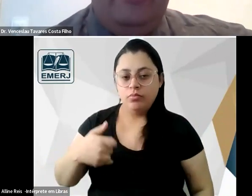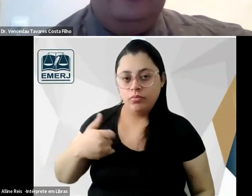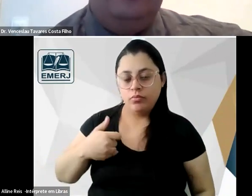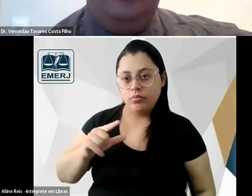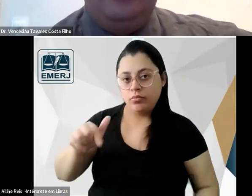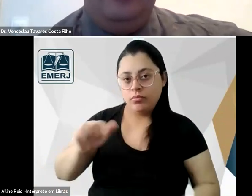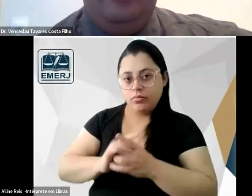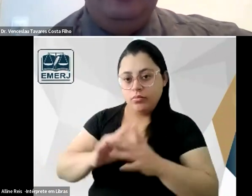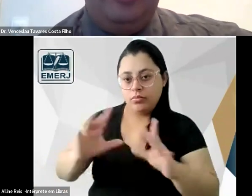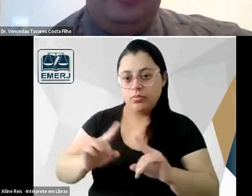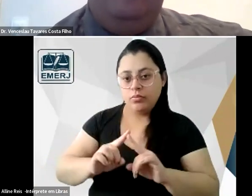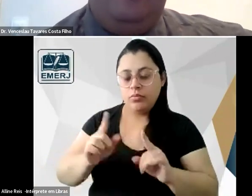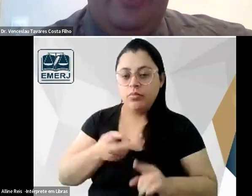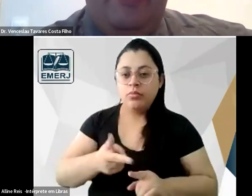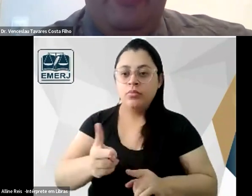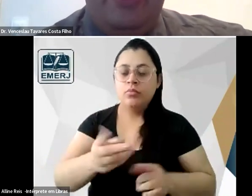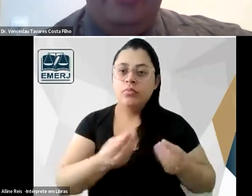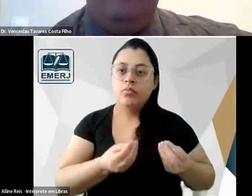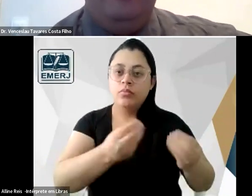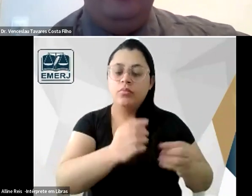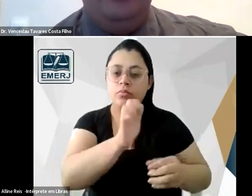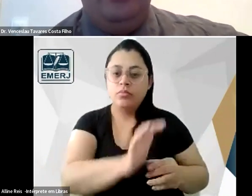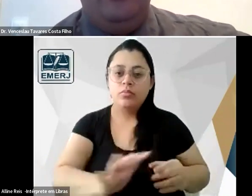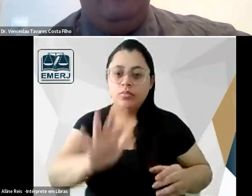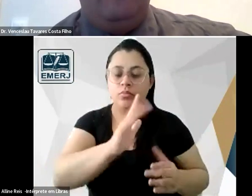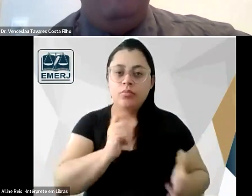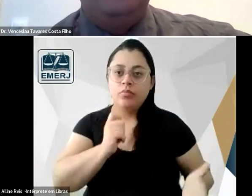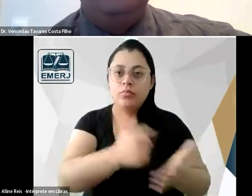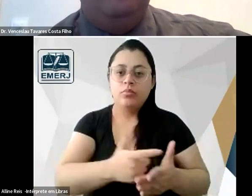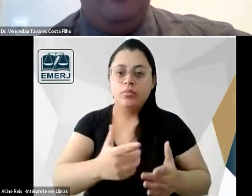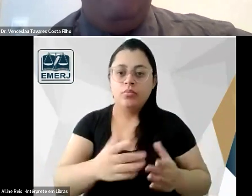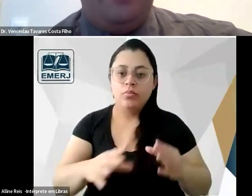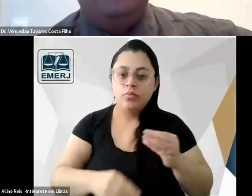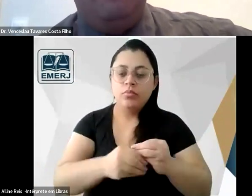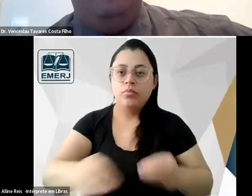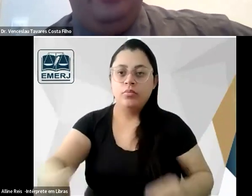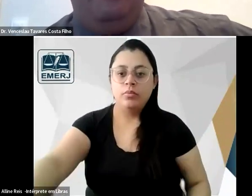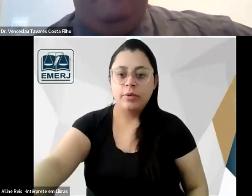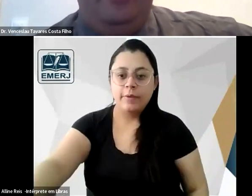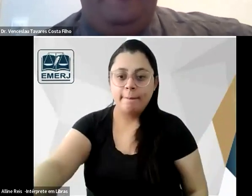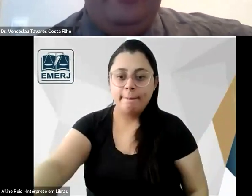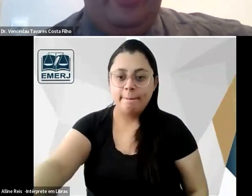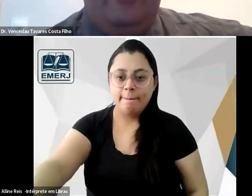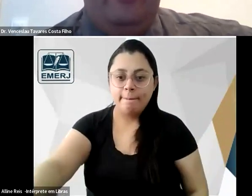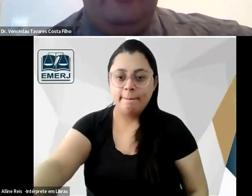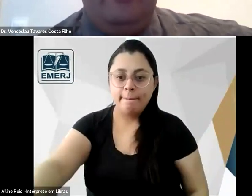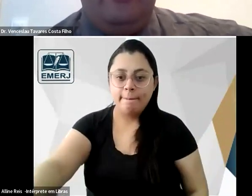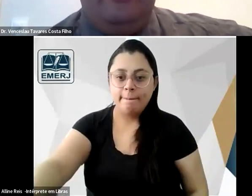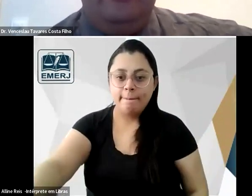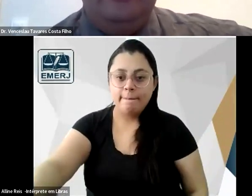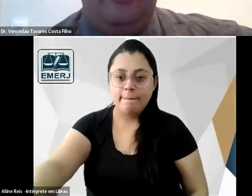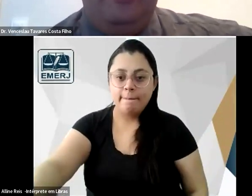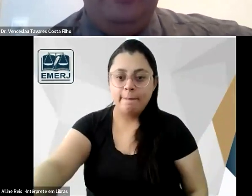poderiam já entregar ao estado que pagariam uma compensação mas a maioria preferia ficar com